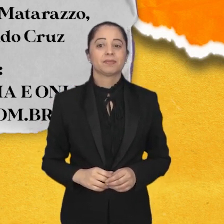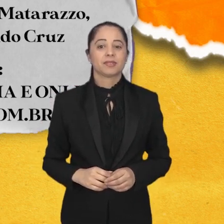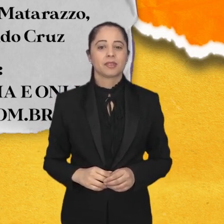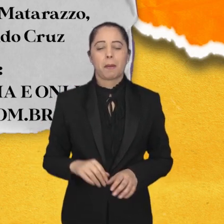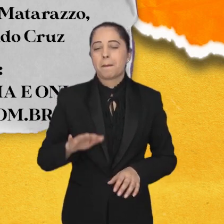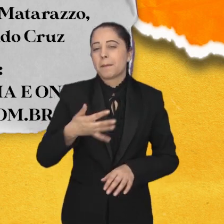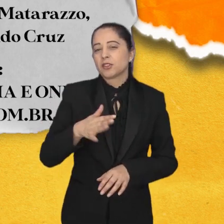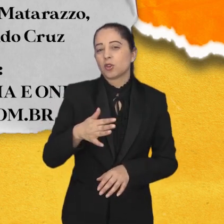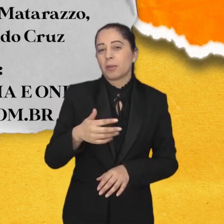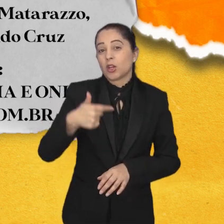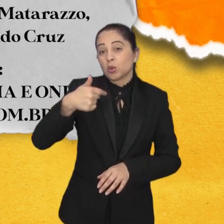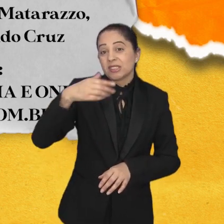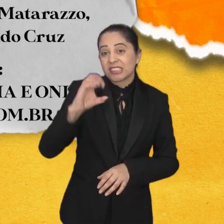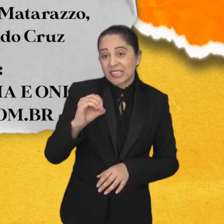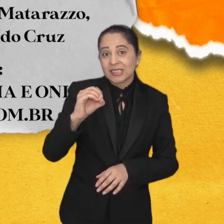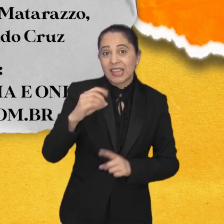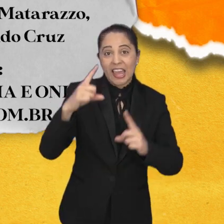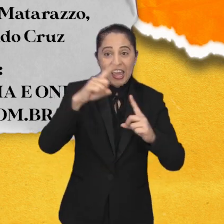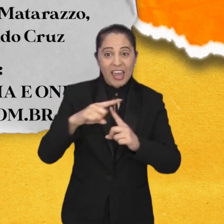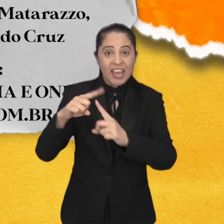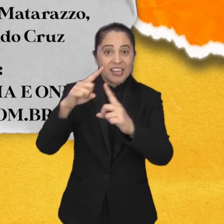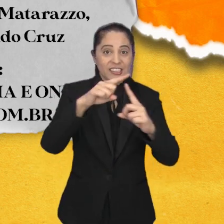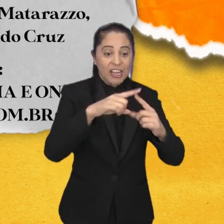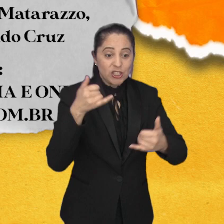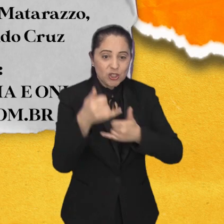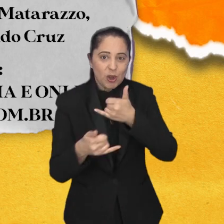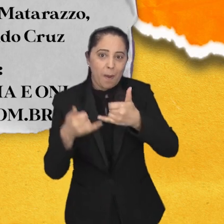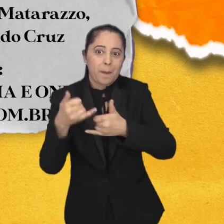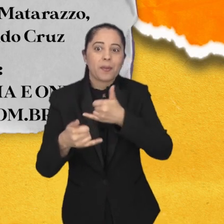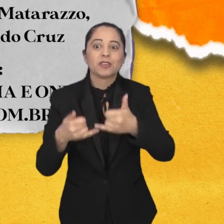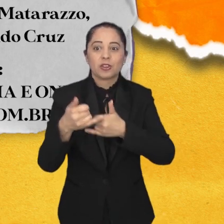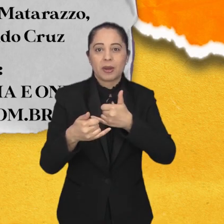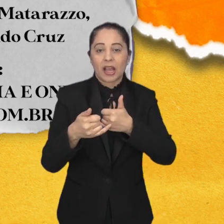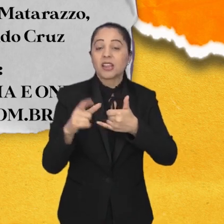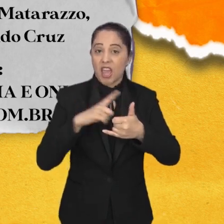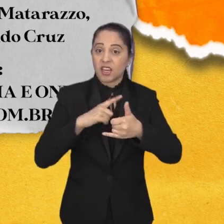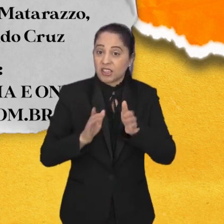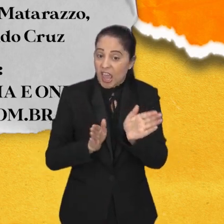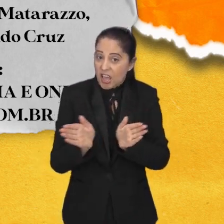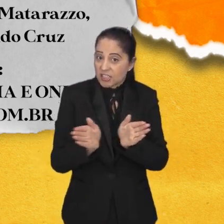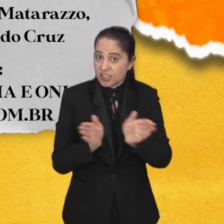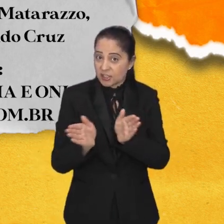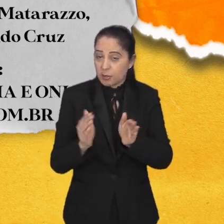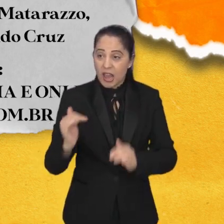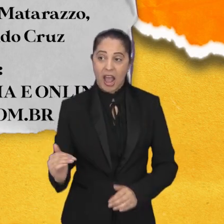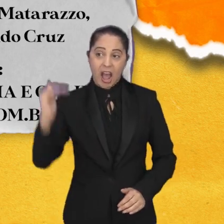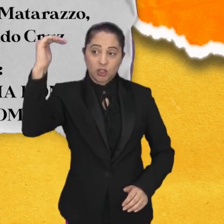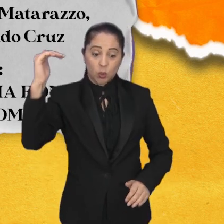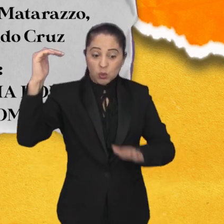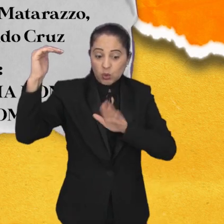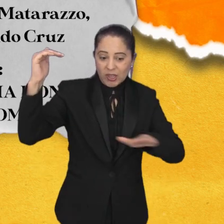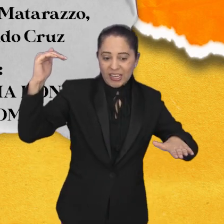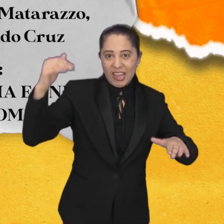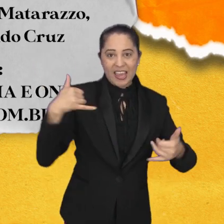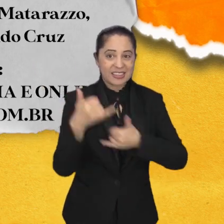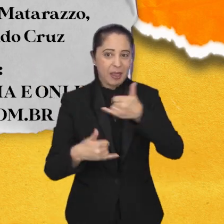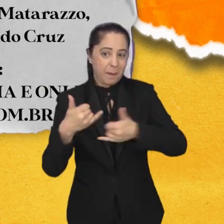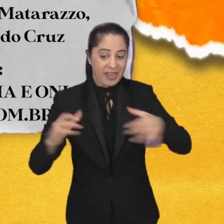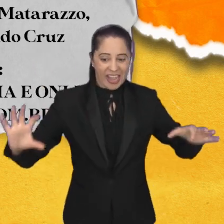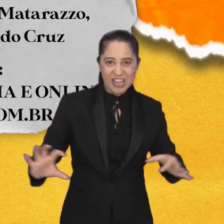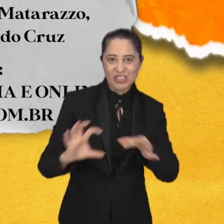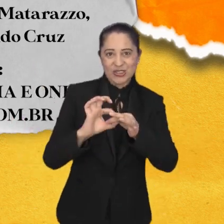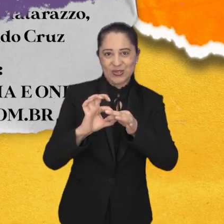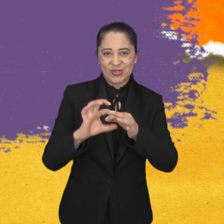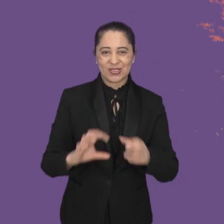São cerca de 70 atrações com ótima circulação e acessibilidade para adultos e crianças brincarem com o